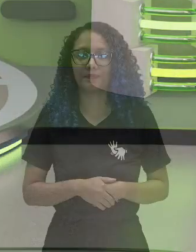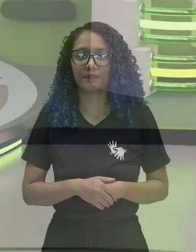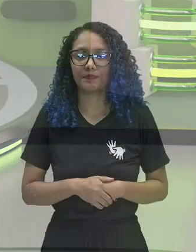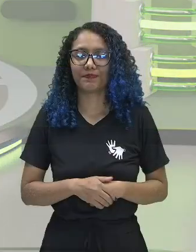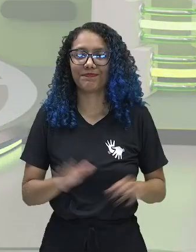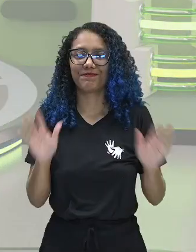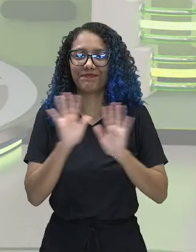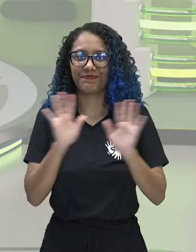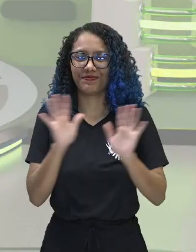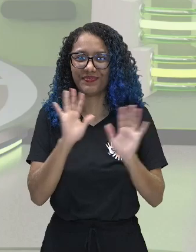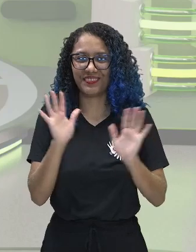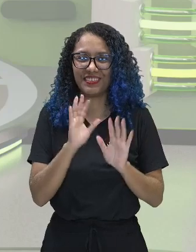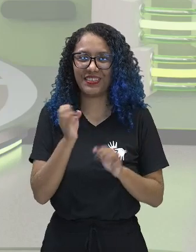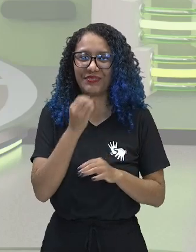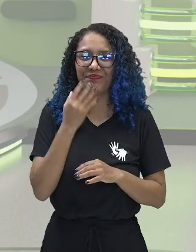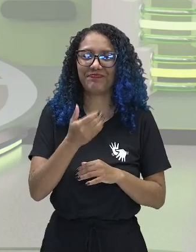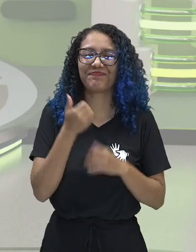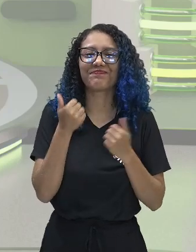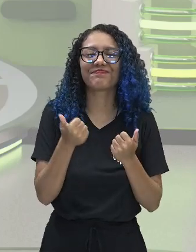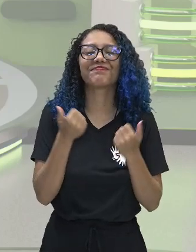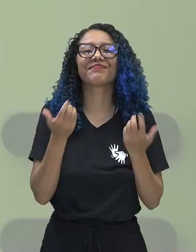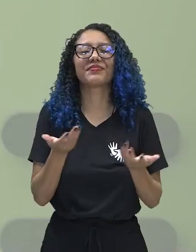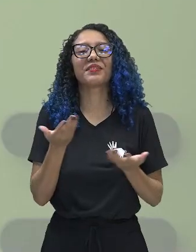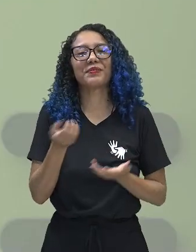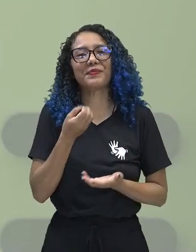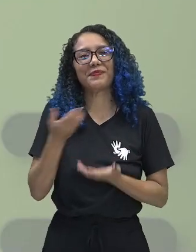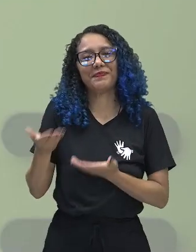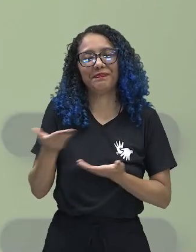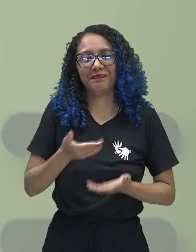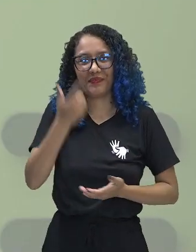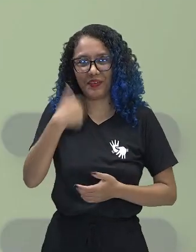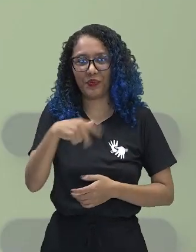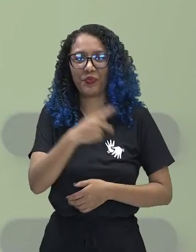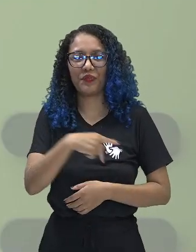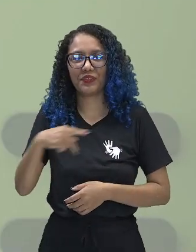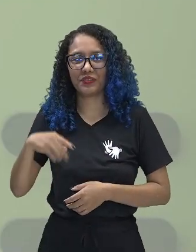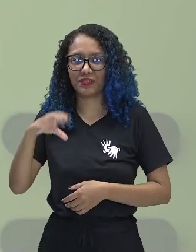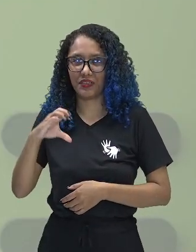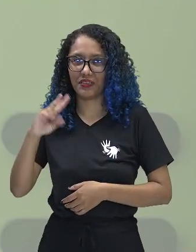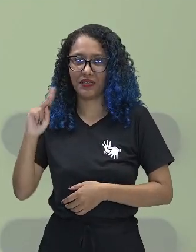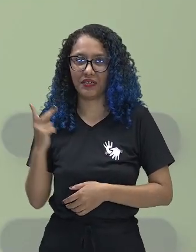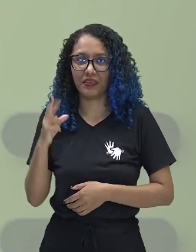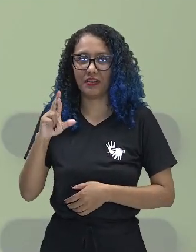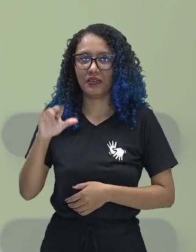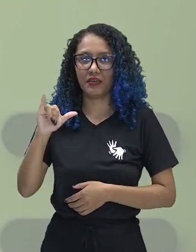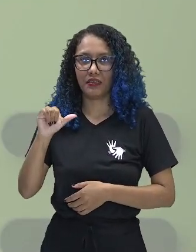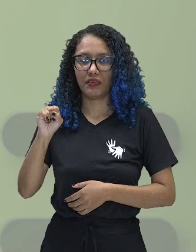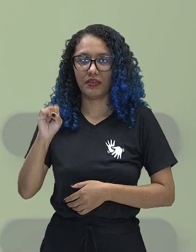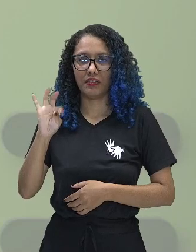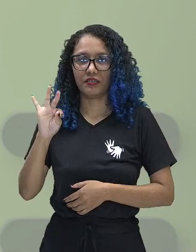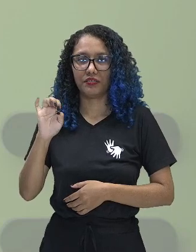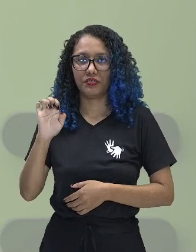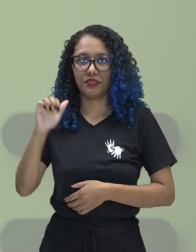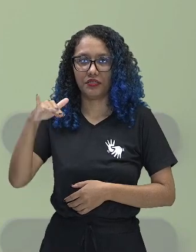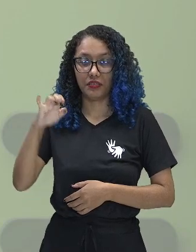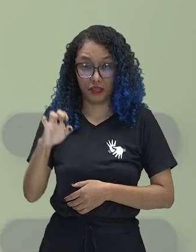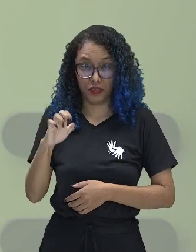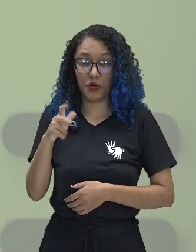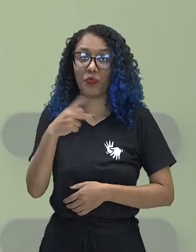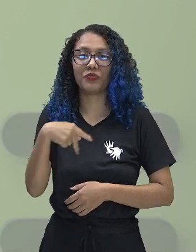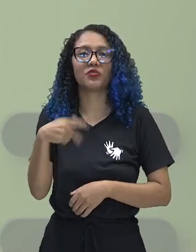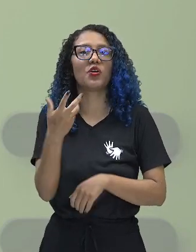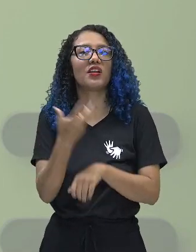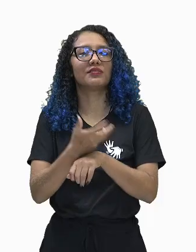Olá, como vão todas? Sejam muito bem-vindos. Eu sou a professora Cristiane Oliveira, sua professora de Biologia e vamos